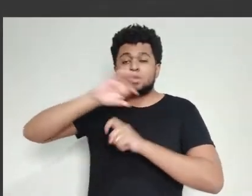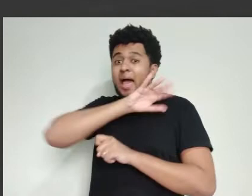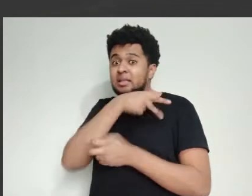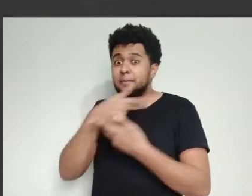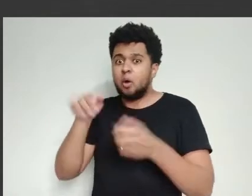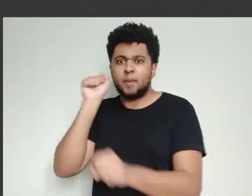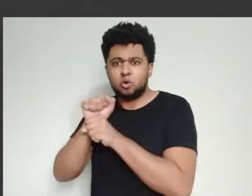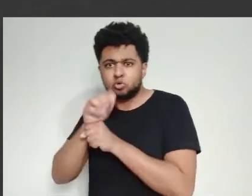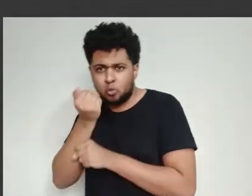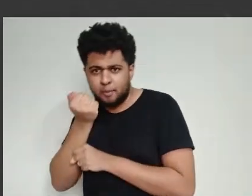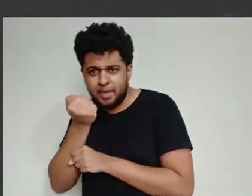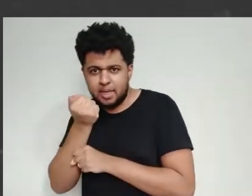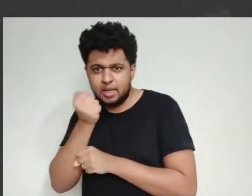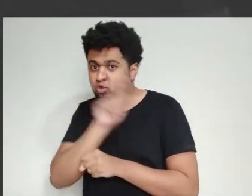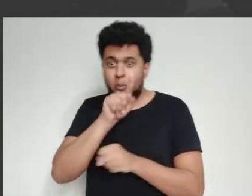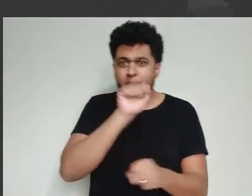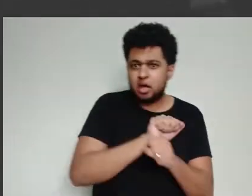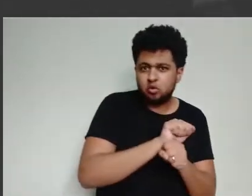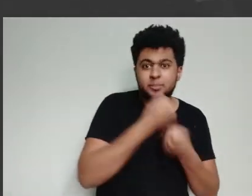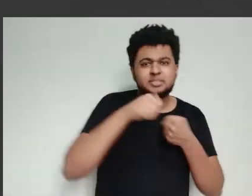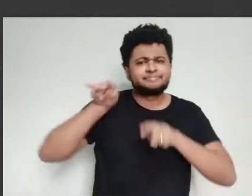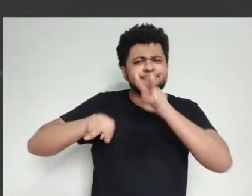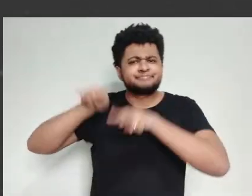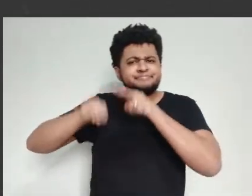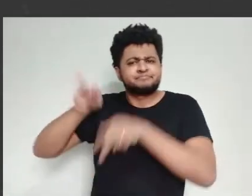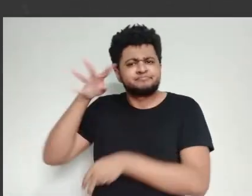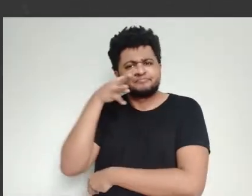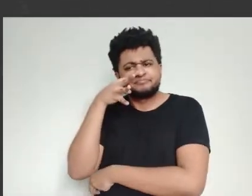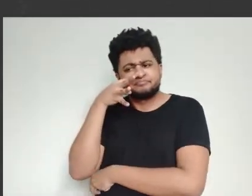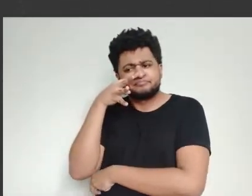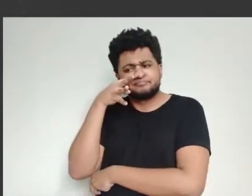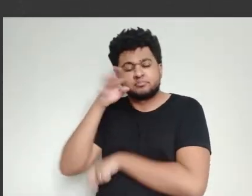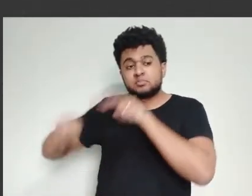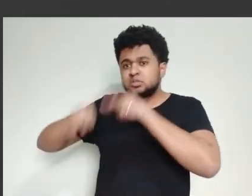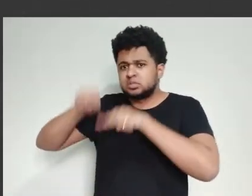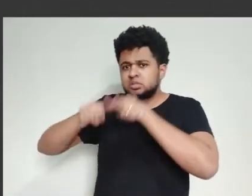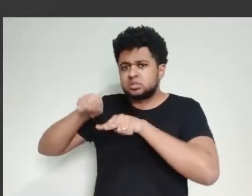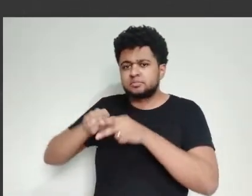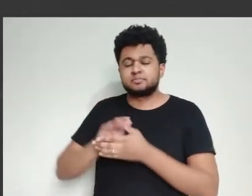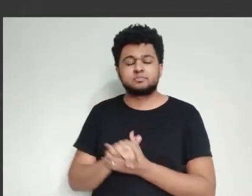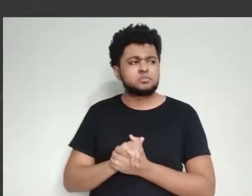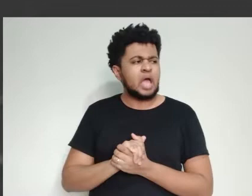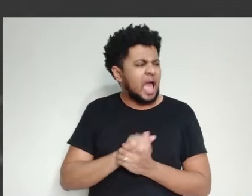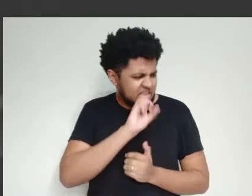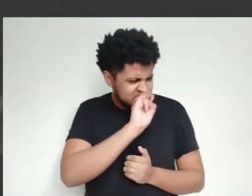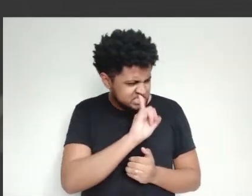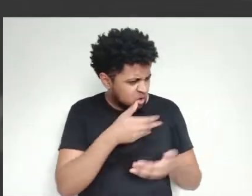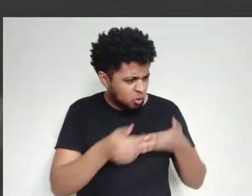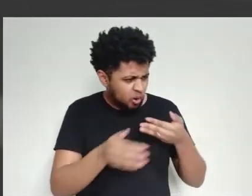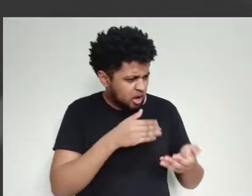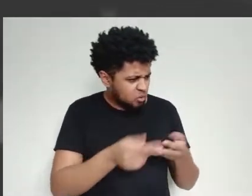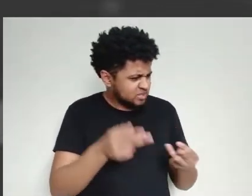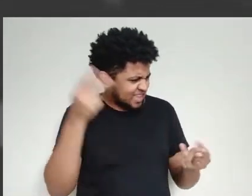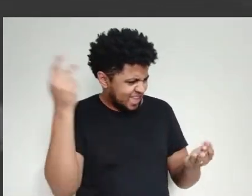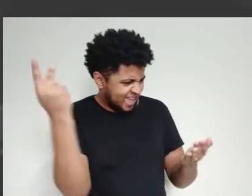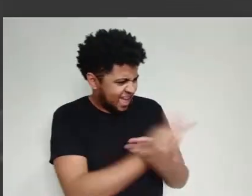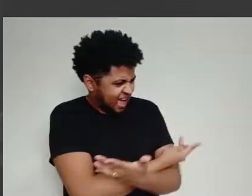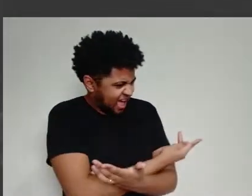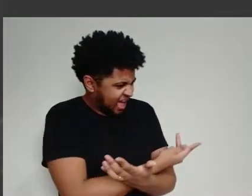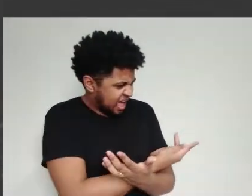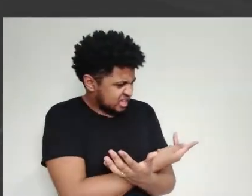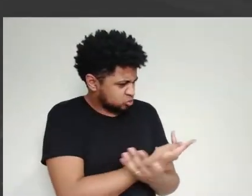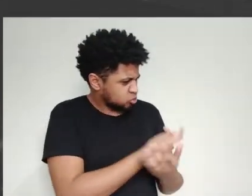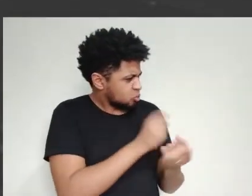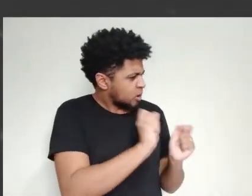Como que está a reação? Como estão os rins desse animal? Ele piorou? E o fígado? A gente consegue saber essas informações com